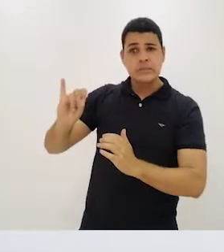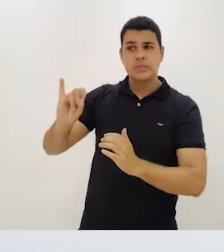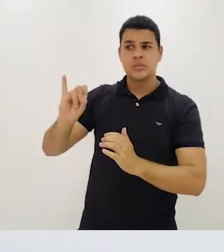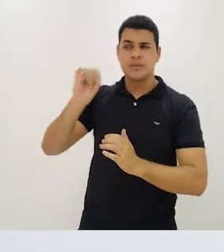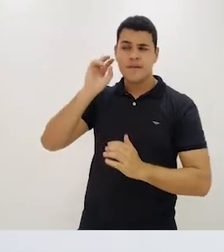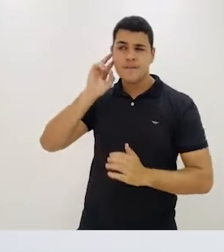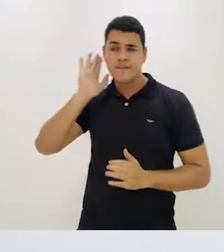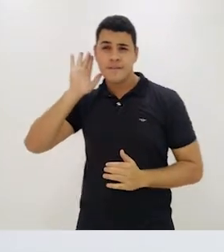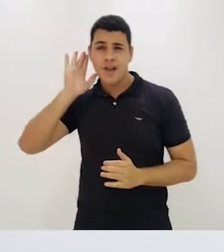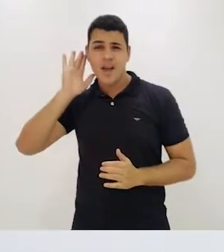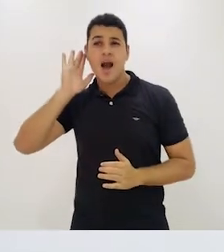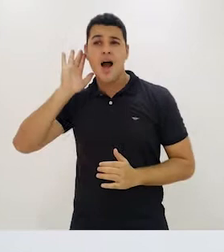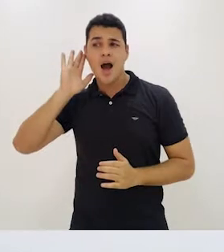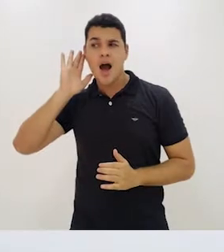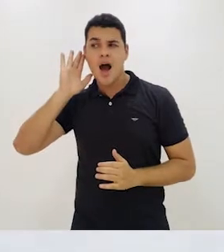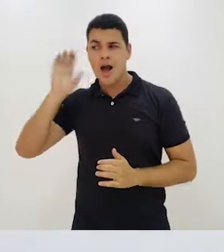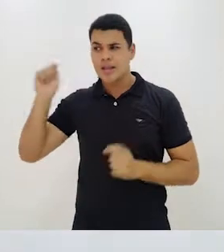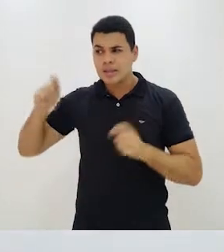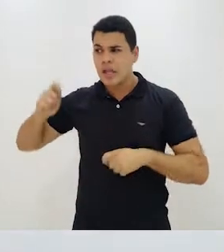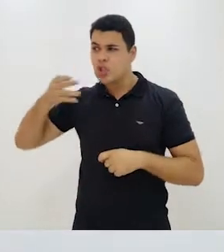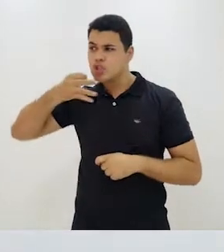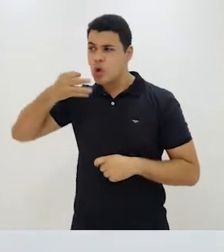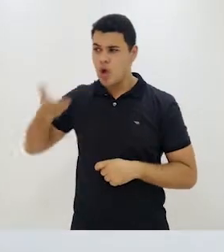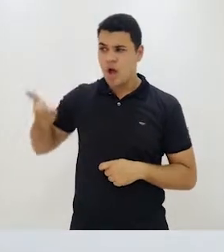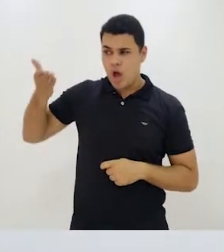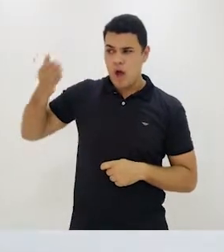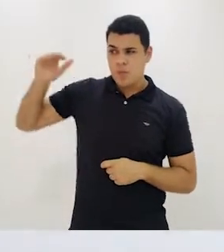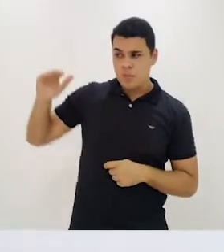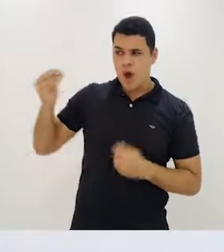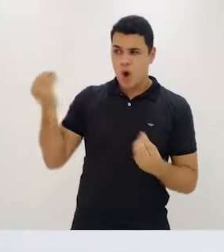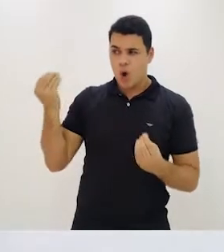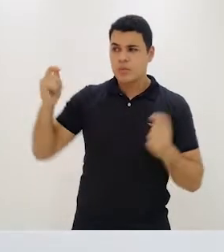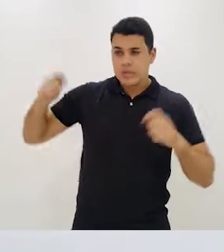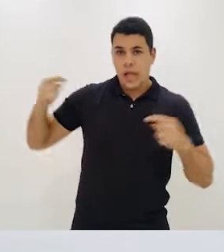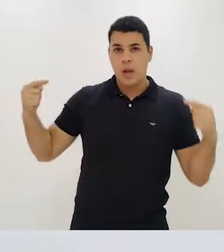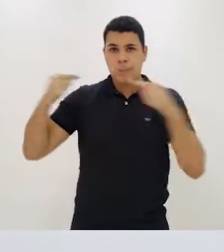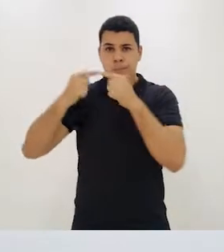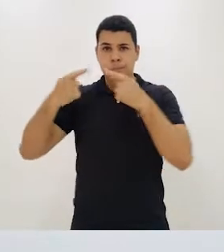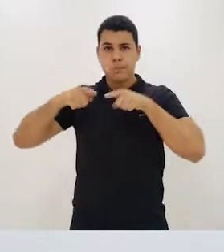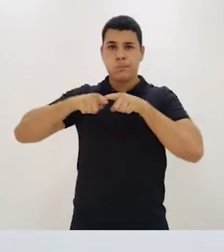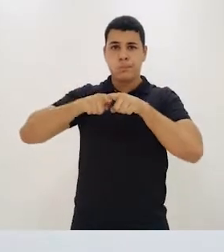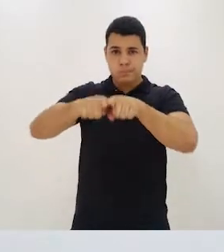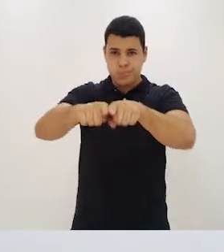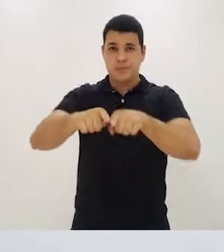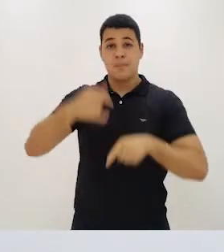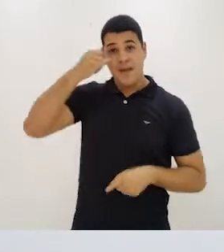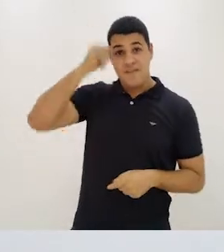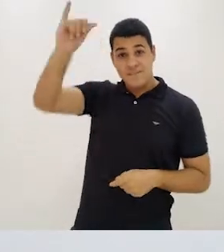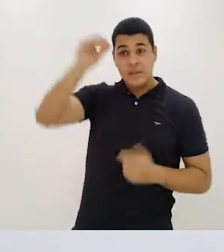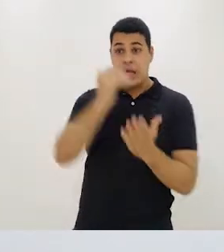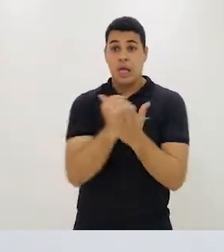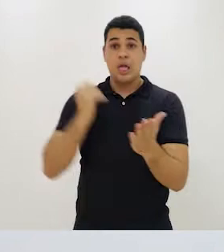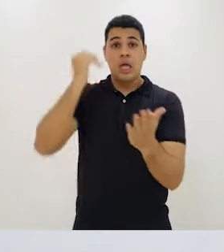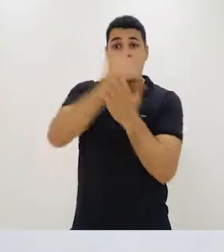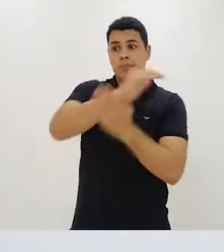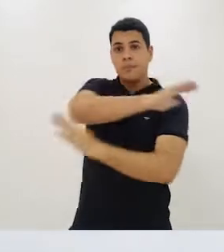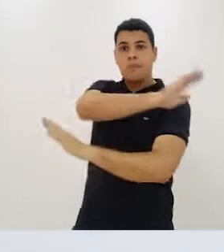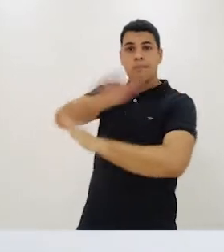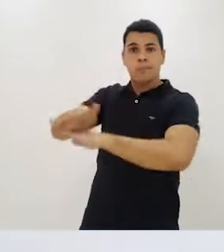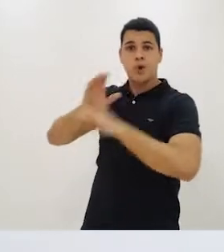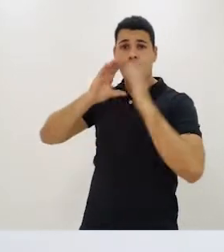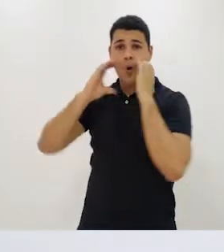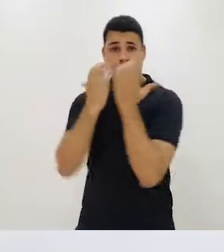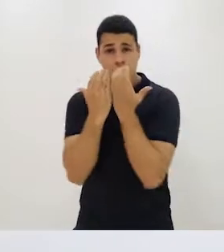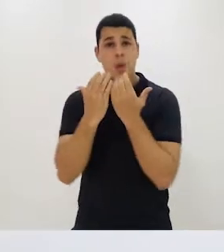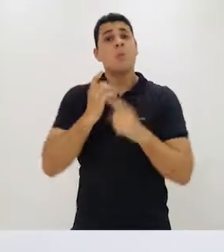se ouvindo e ouvindo o coro, para não sobrepor o resultado do coral. Porque, às vezes, eu